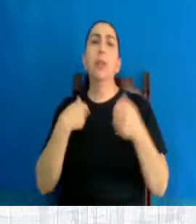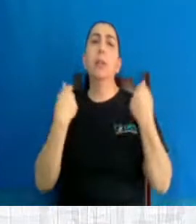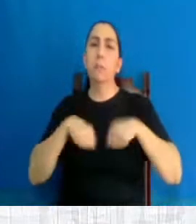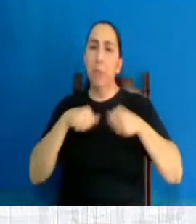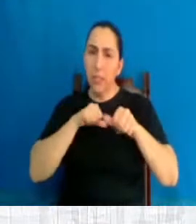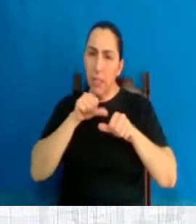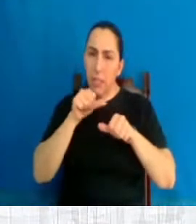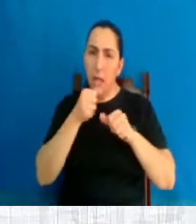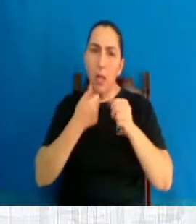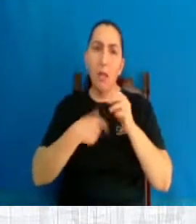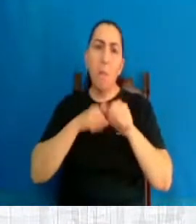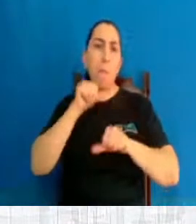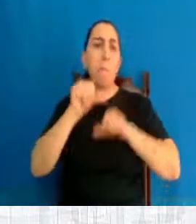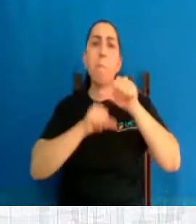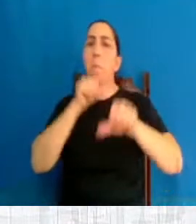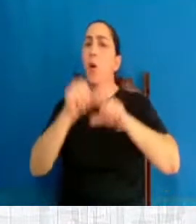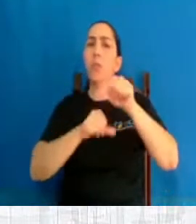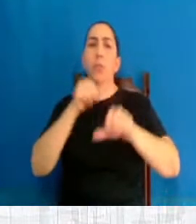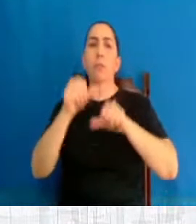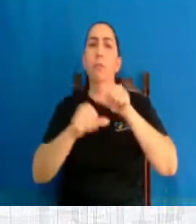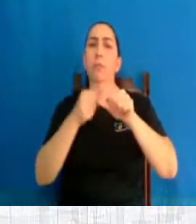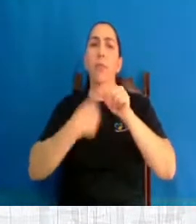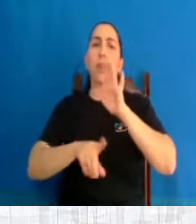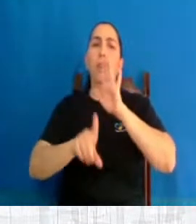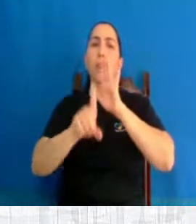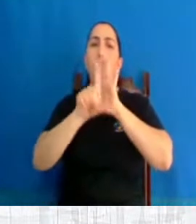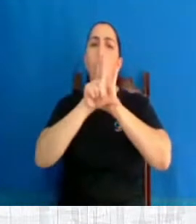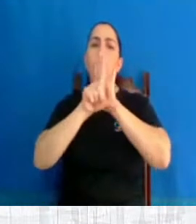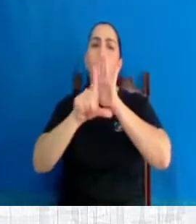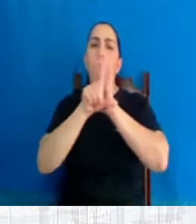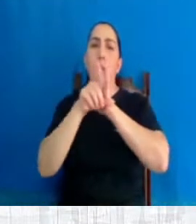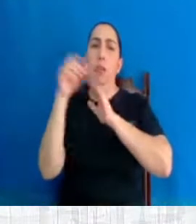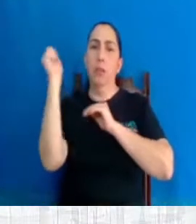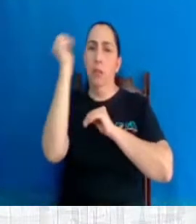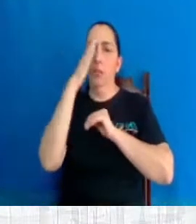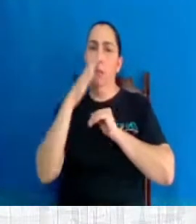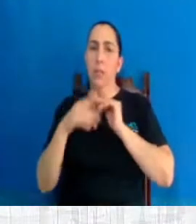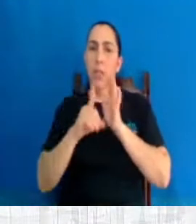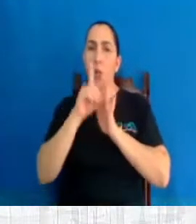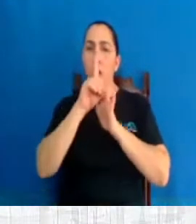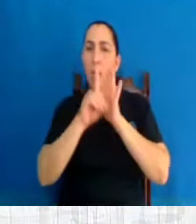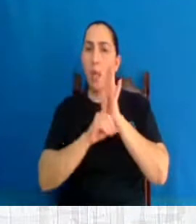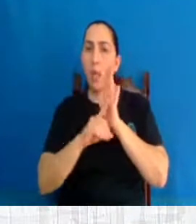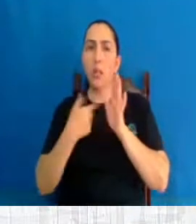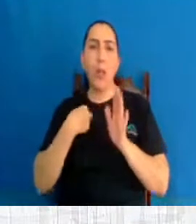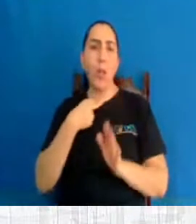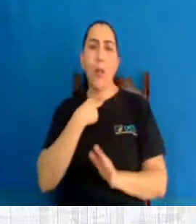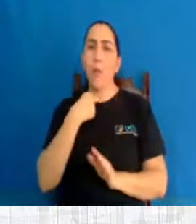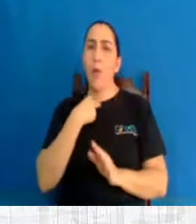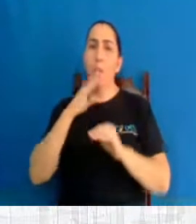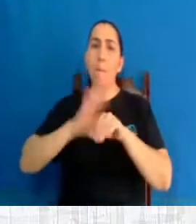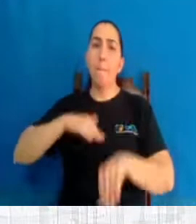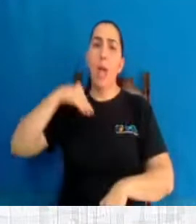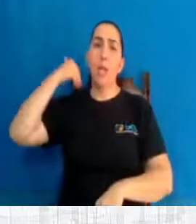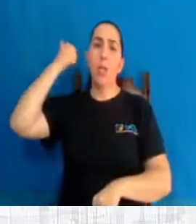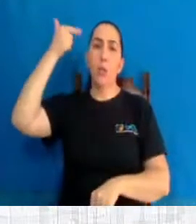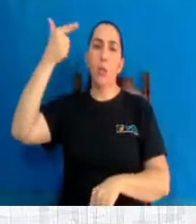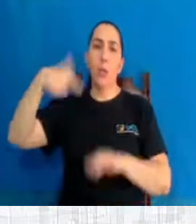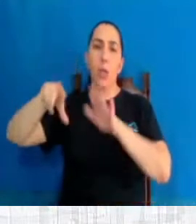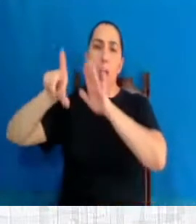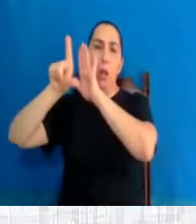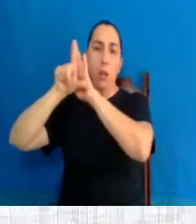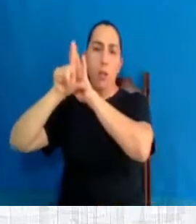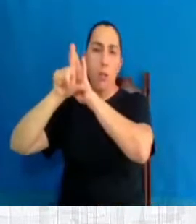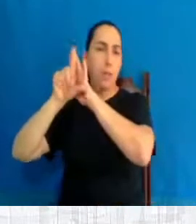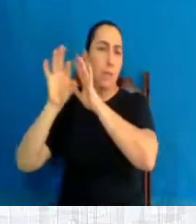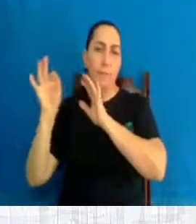alterar o código penal brasileiro. Não é através de decreto. Um decreto não pode fazer mais do que a lei. E o direito à